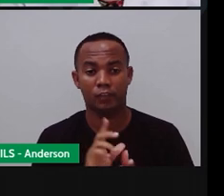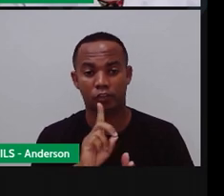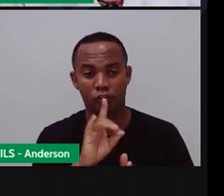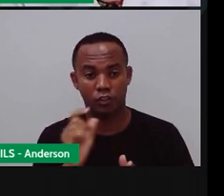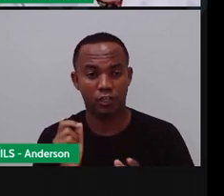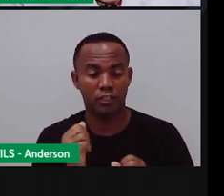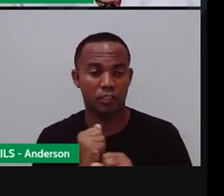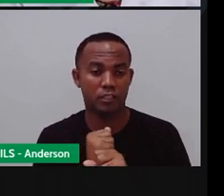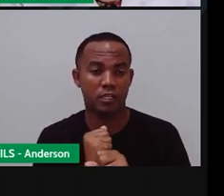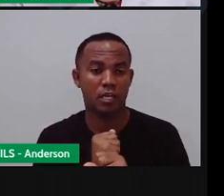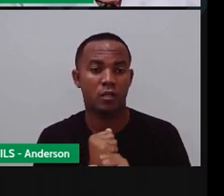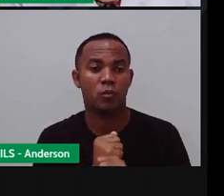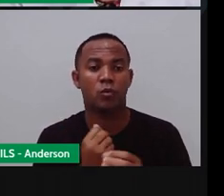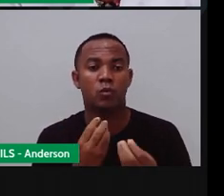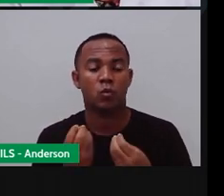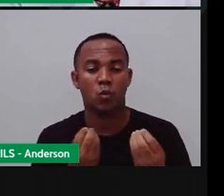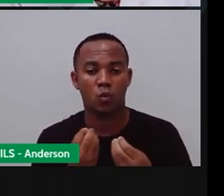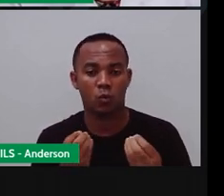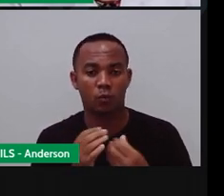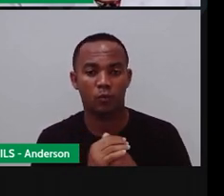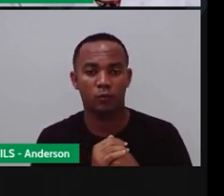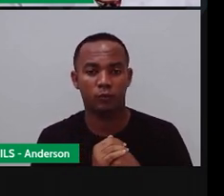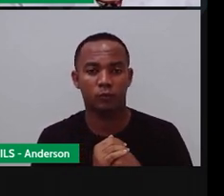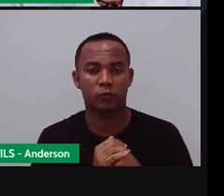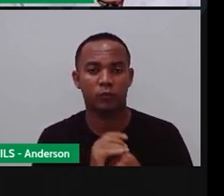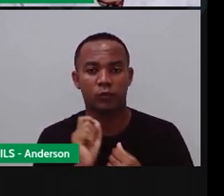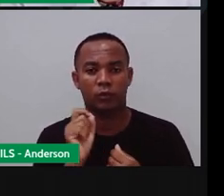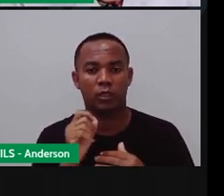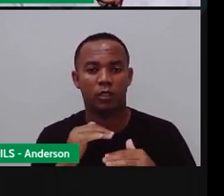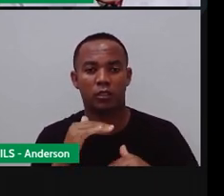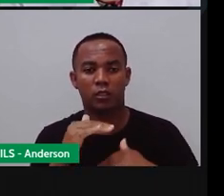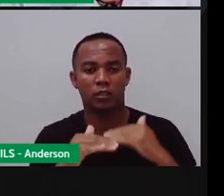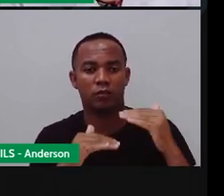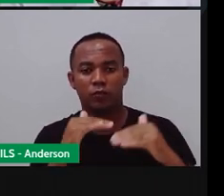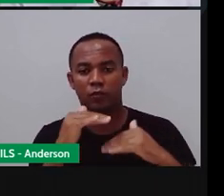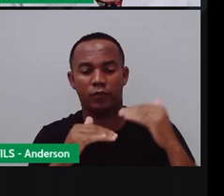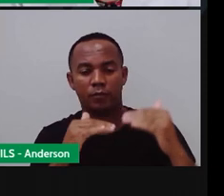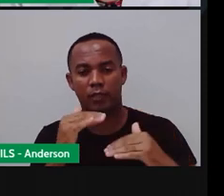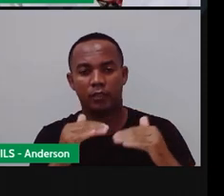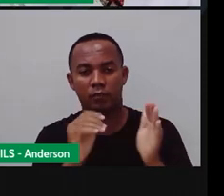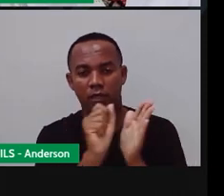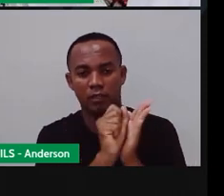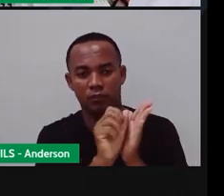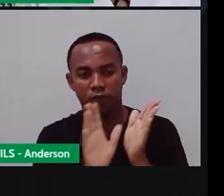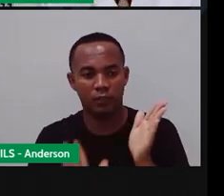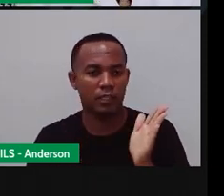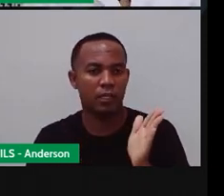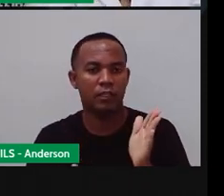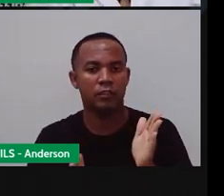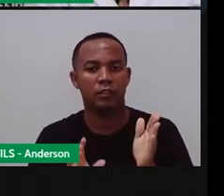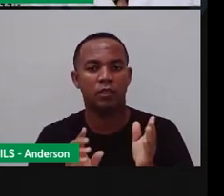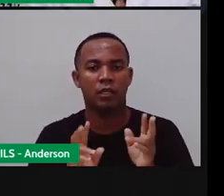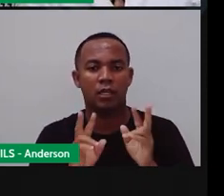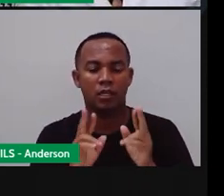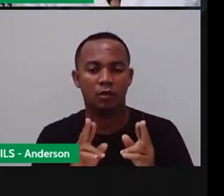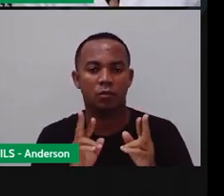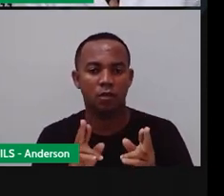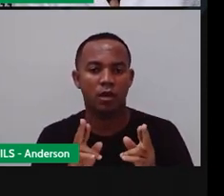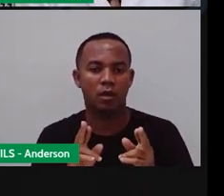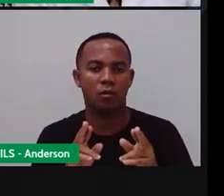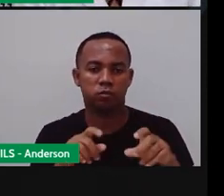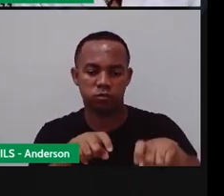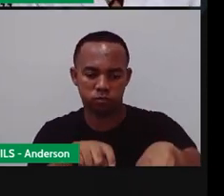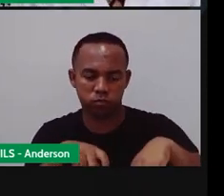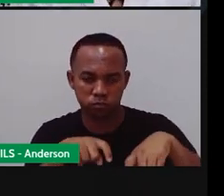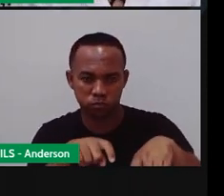diretamente relacionadas ao que ao desenvolvimento das atividades humanas como a agricultura e a pecuária porque